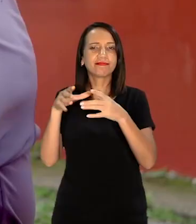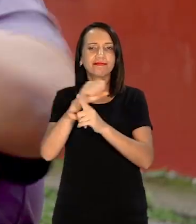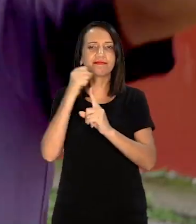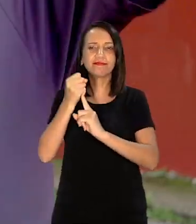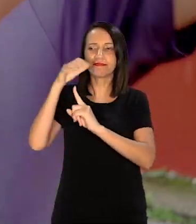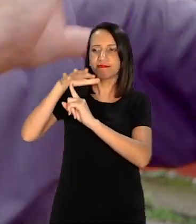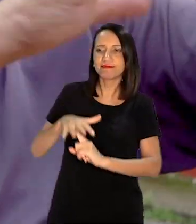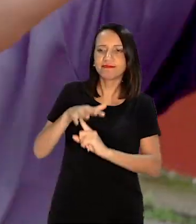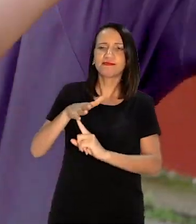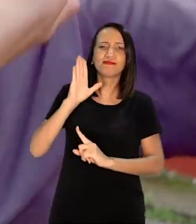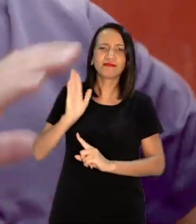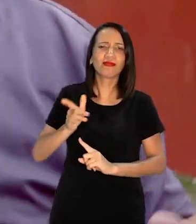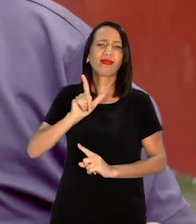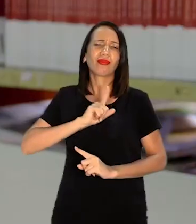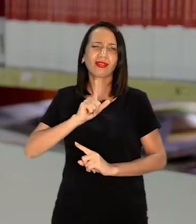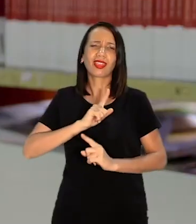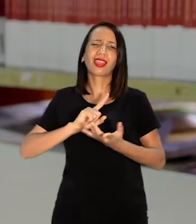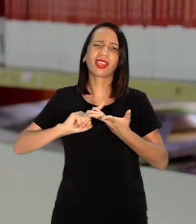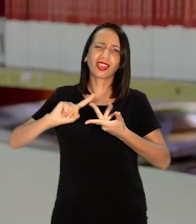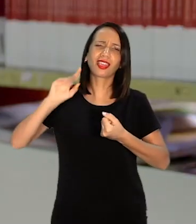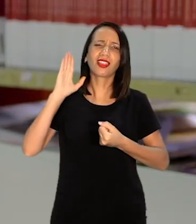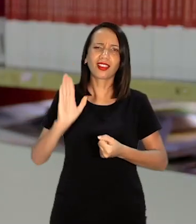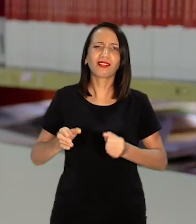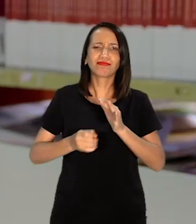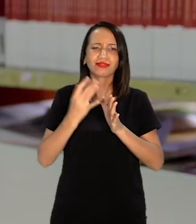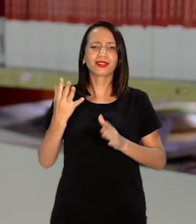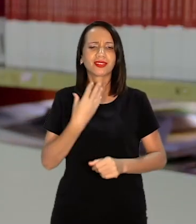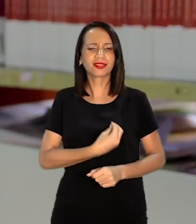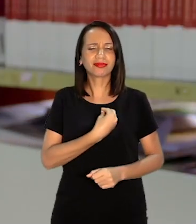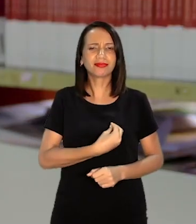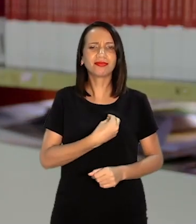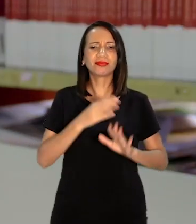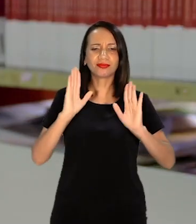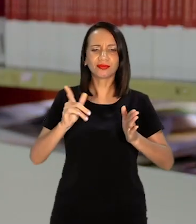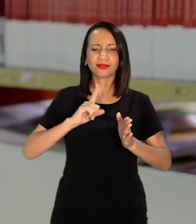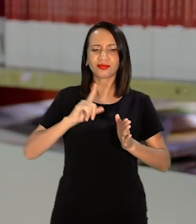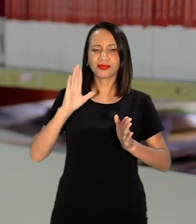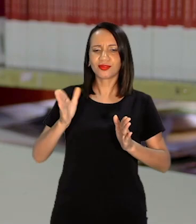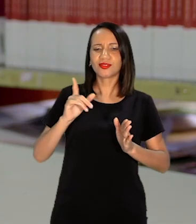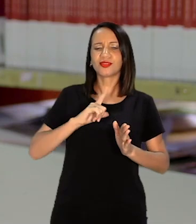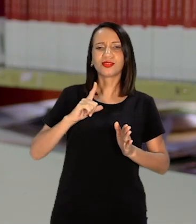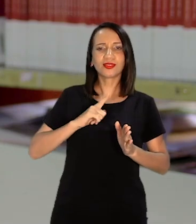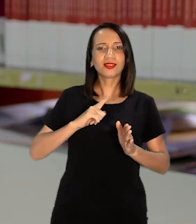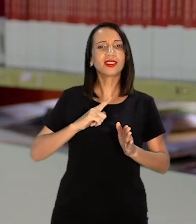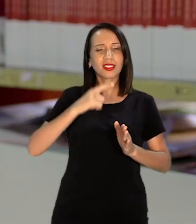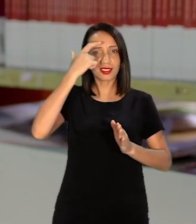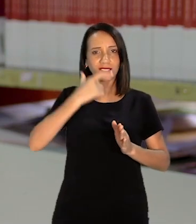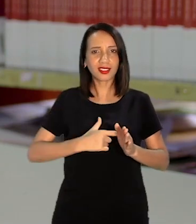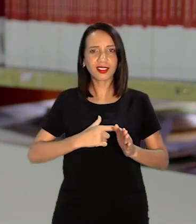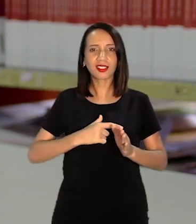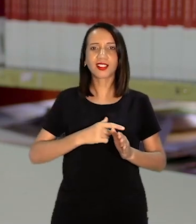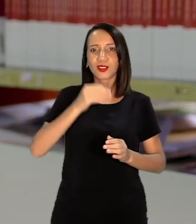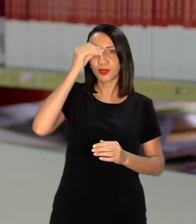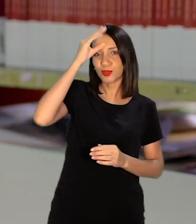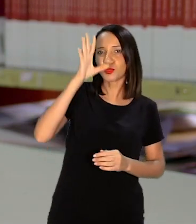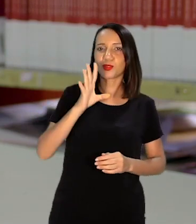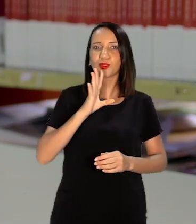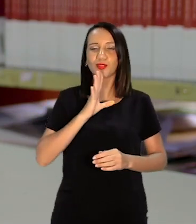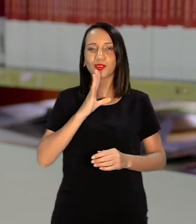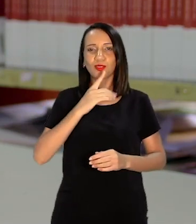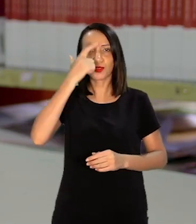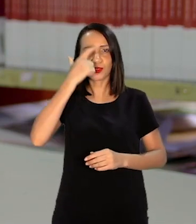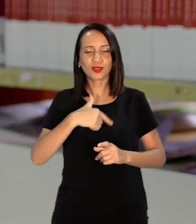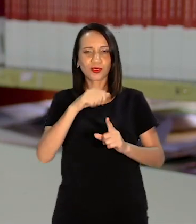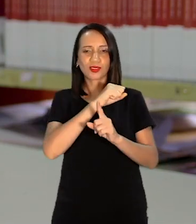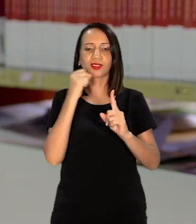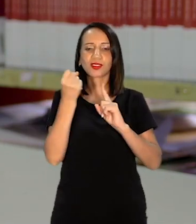oprimida, já tem demais, está bom, está aí. Como médico, o meu objetivo primário é levar todo o conhecimento que eu aprendi de formação cidadã